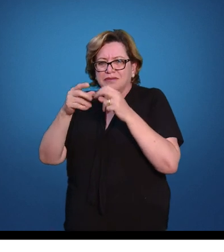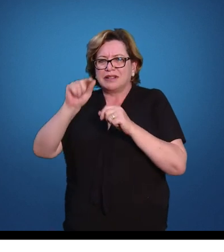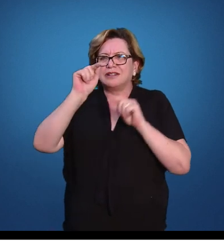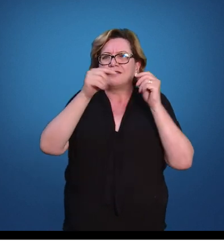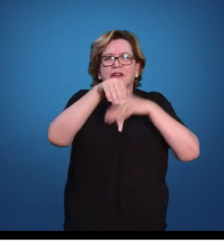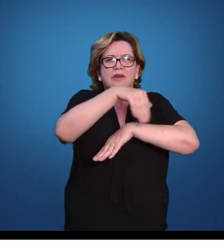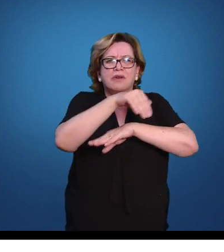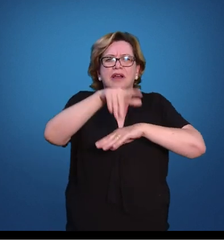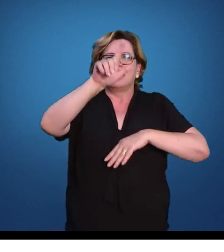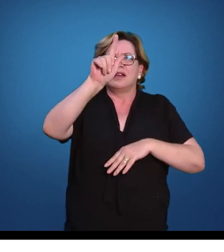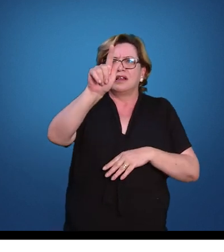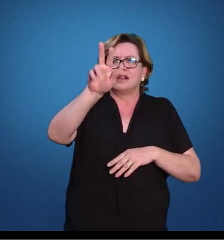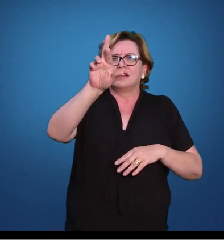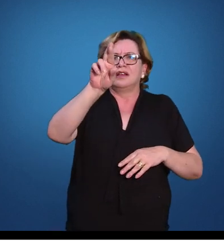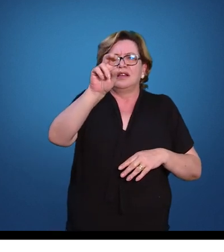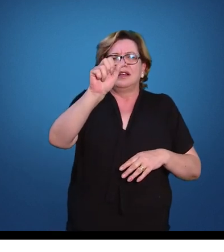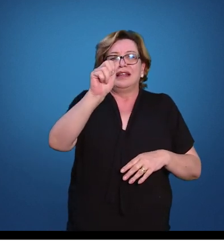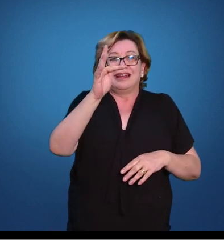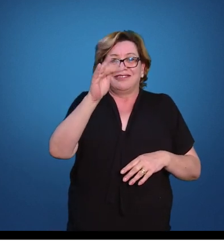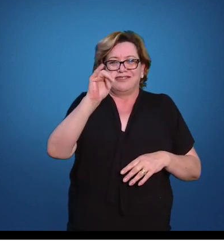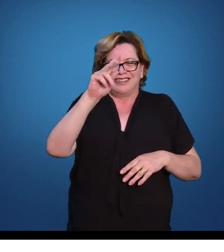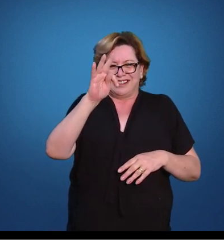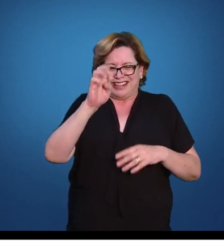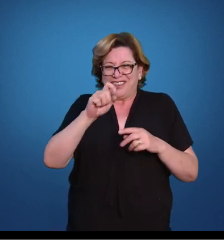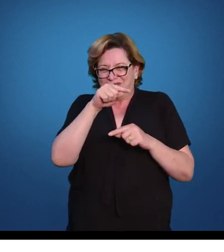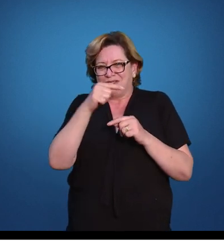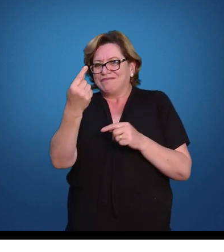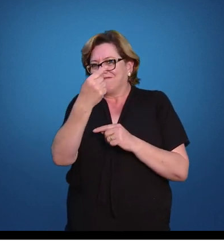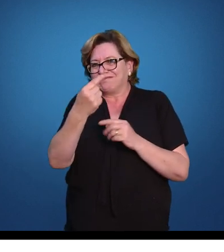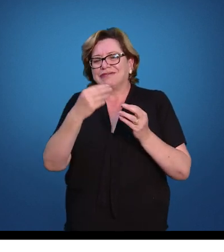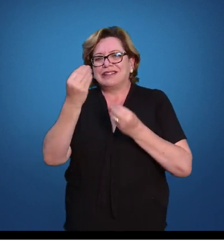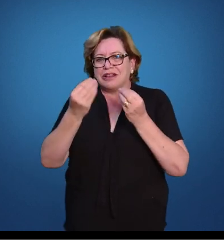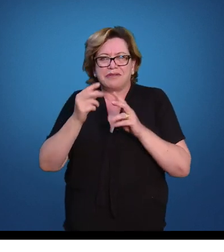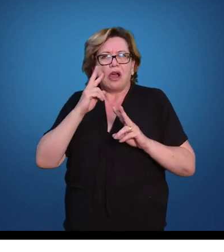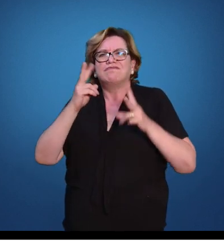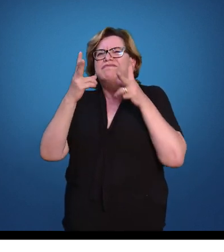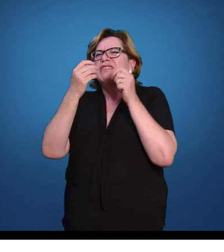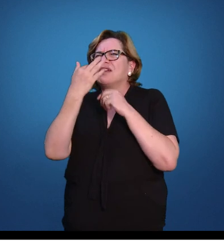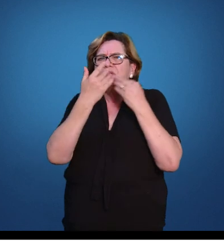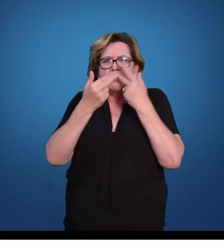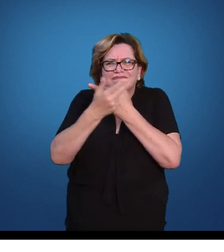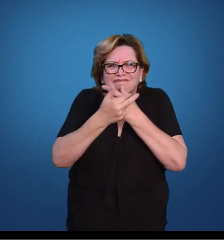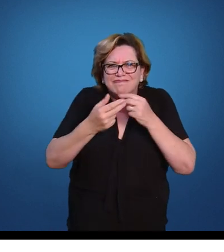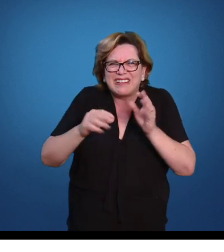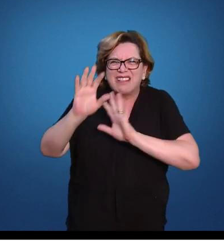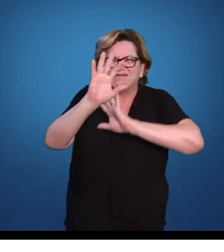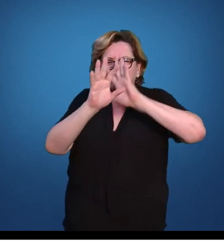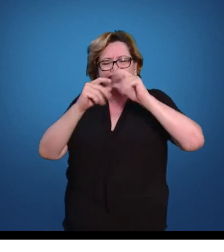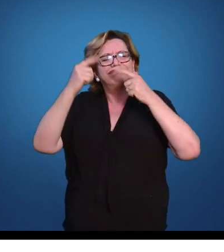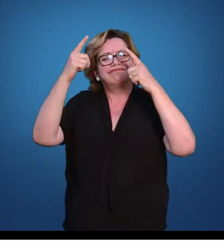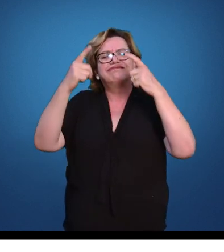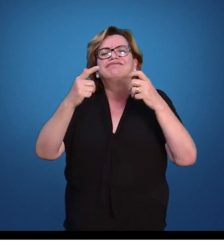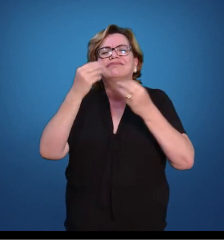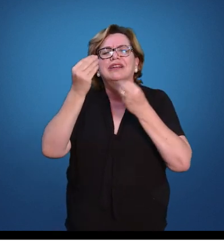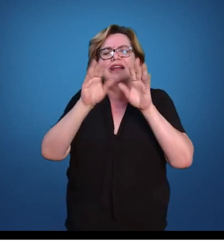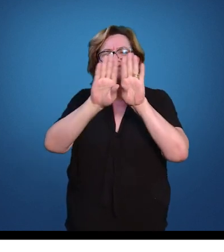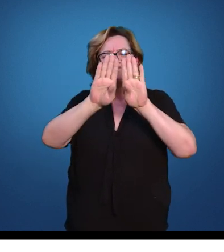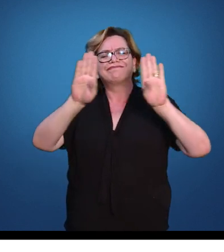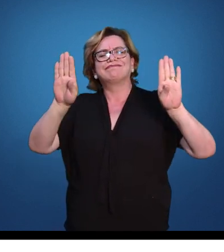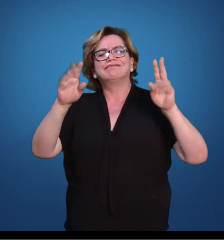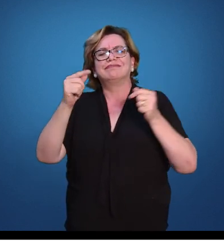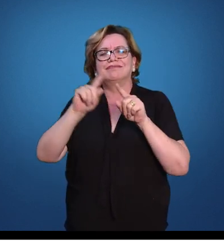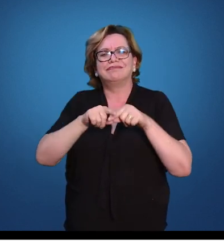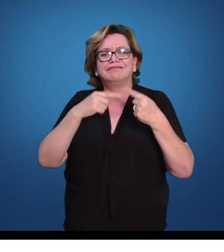como esse, não simplesmente entender uma série de cores que estão colocadas num espaço, numa parede,